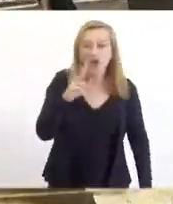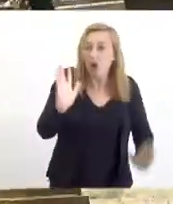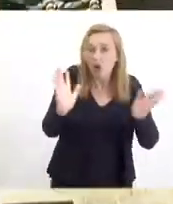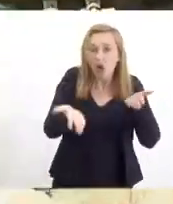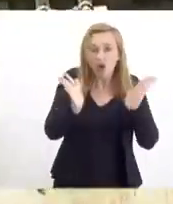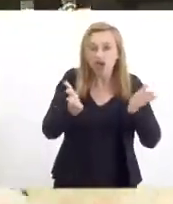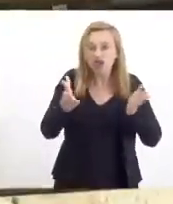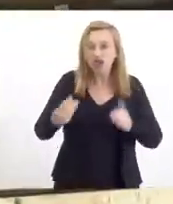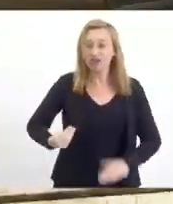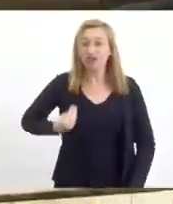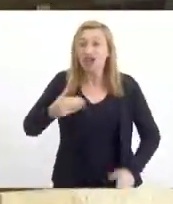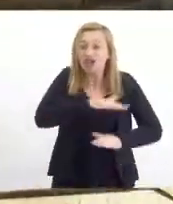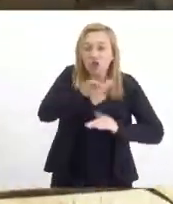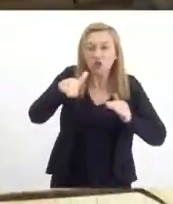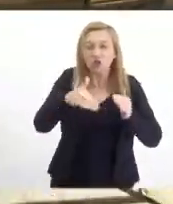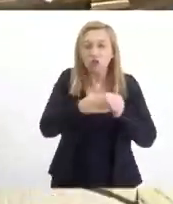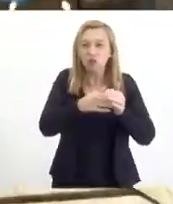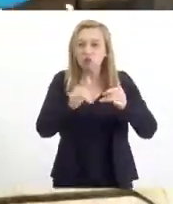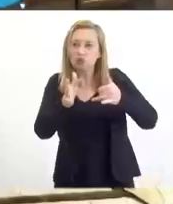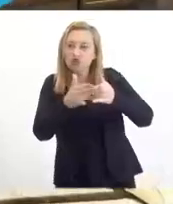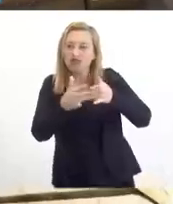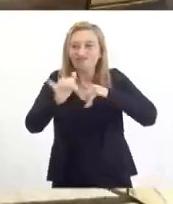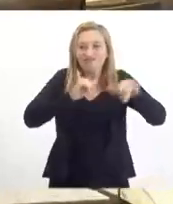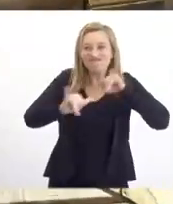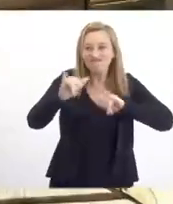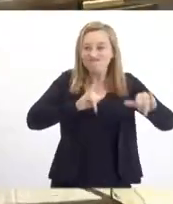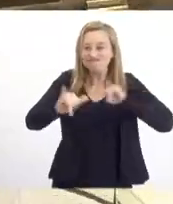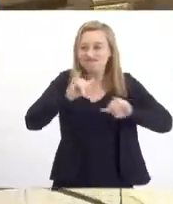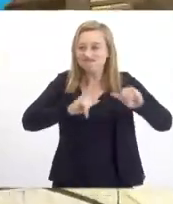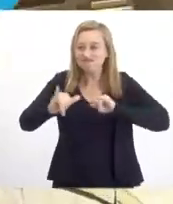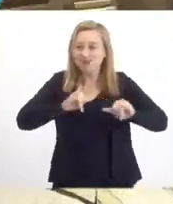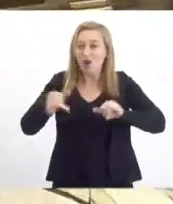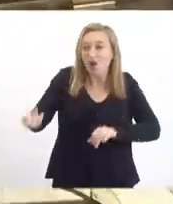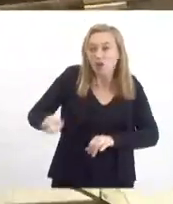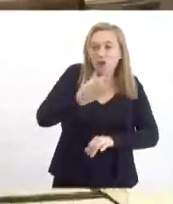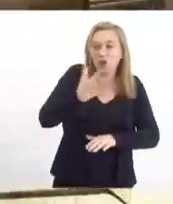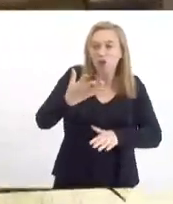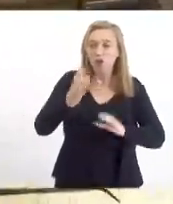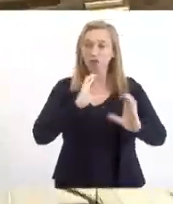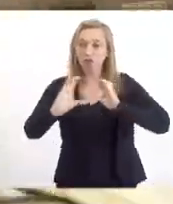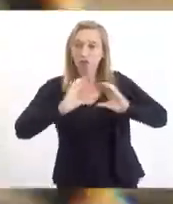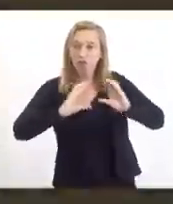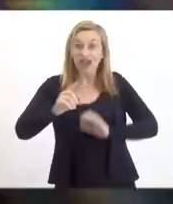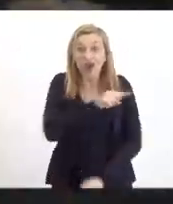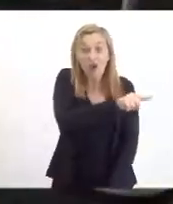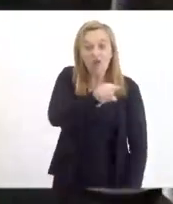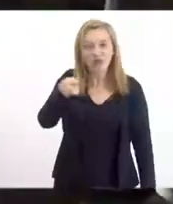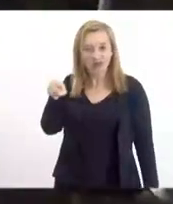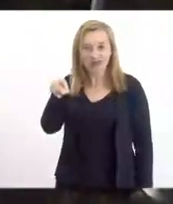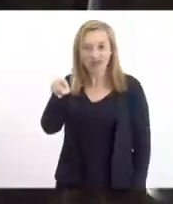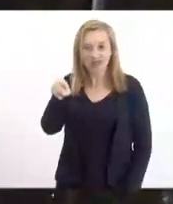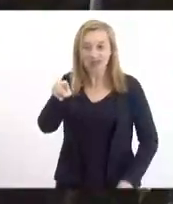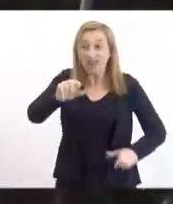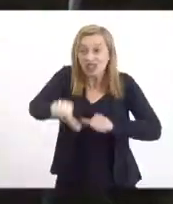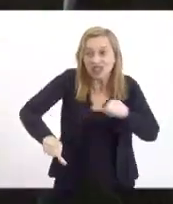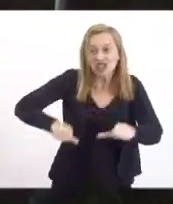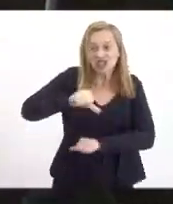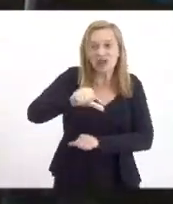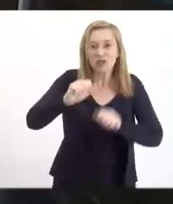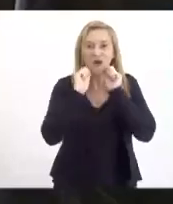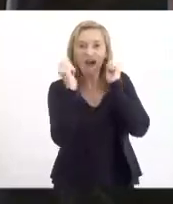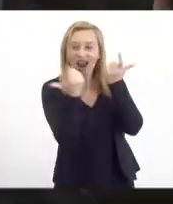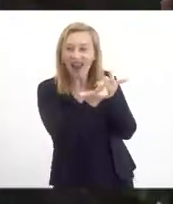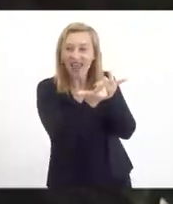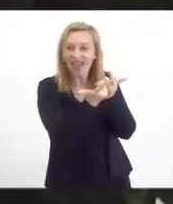está presente em todos os canais de comunicação. E essa nova maneira de se comunicar com você transformou a Alerj no